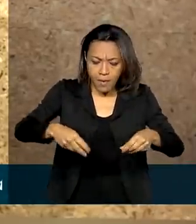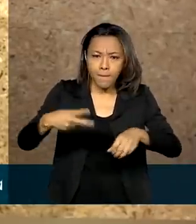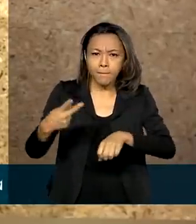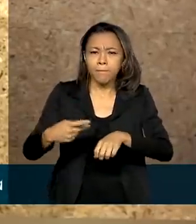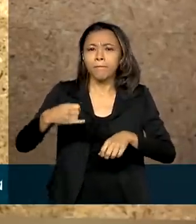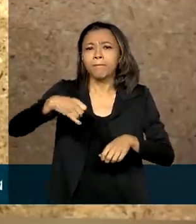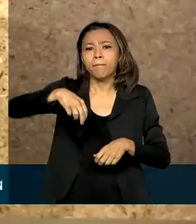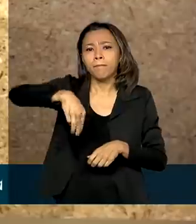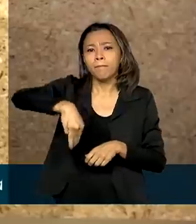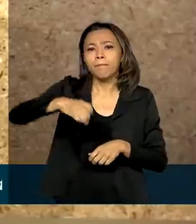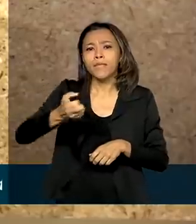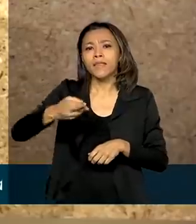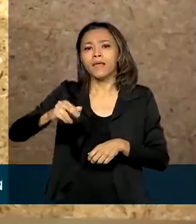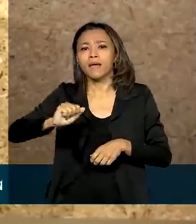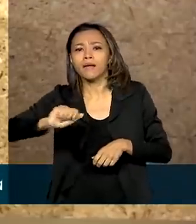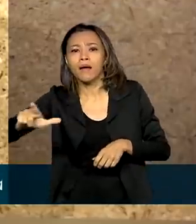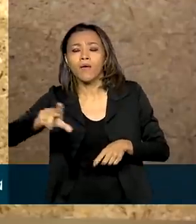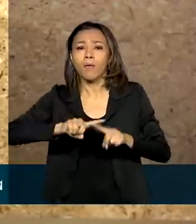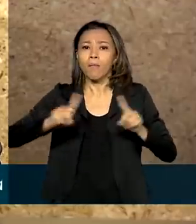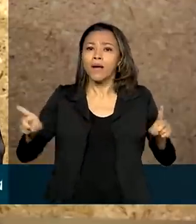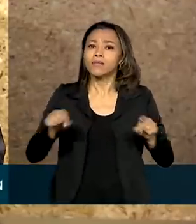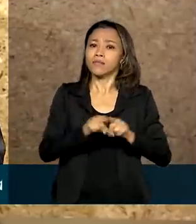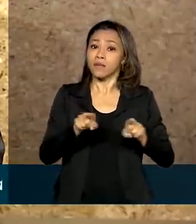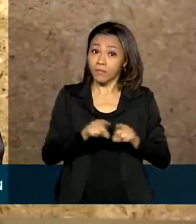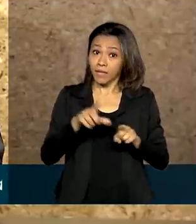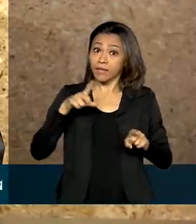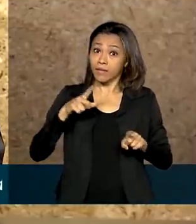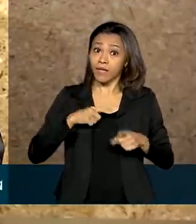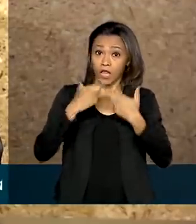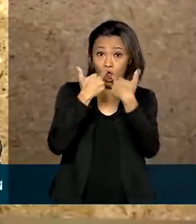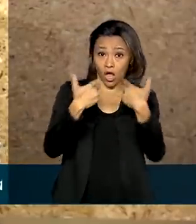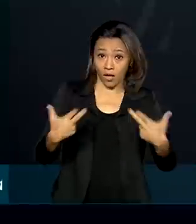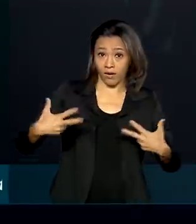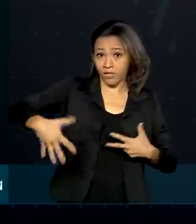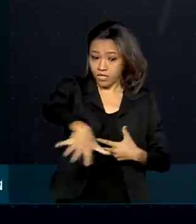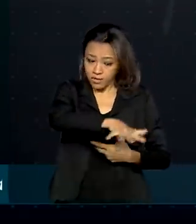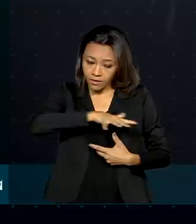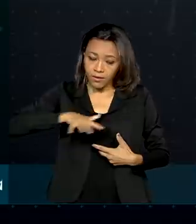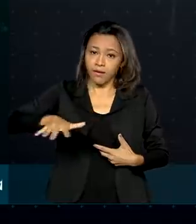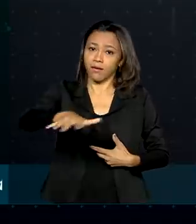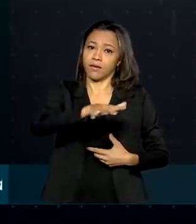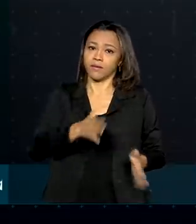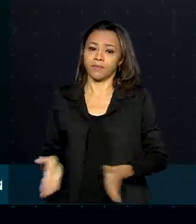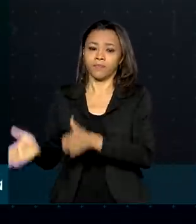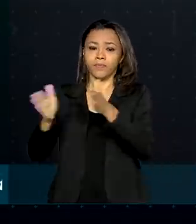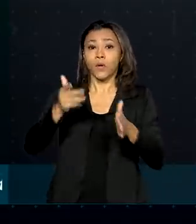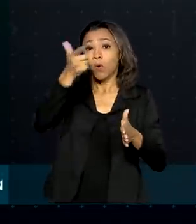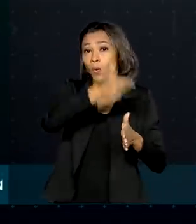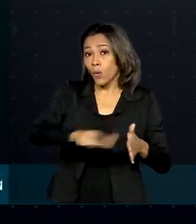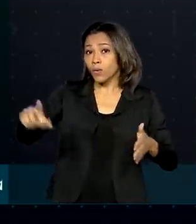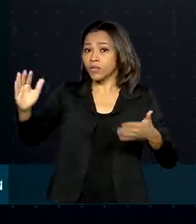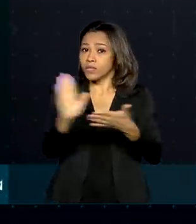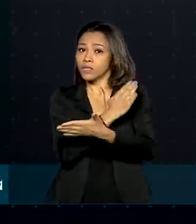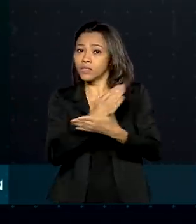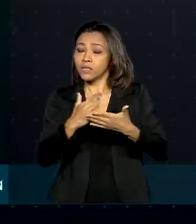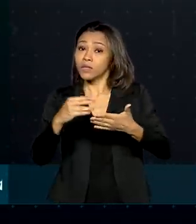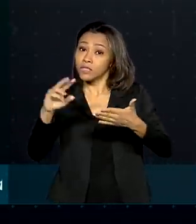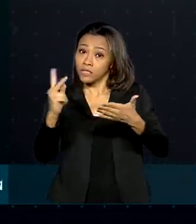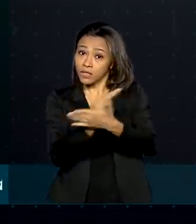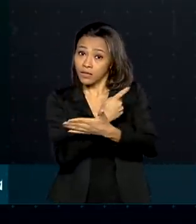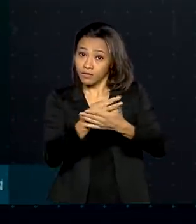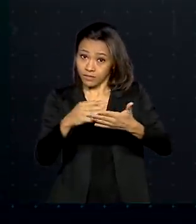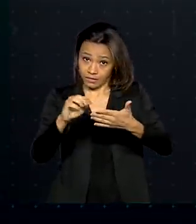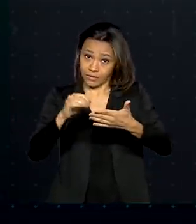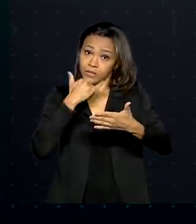também, presidente, como detetores de uma cultura inovadora para o setor. Outras ações são melhorar a segurança de